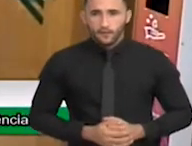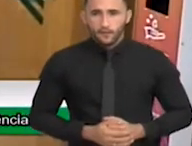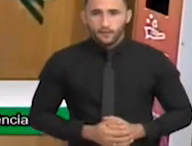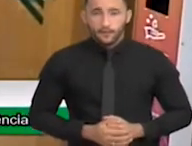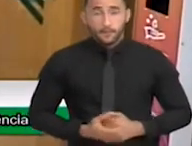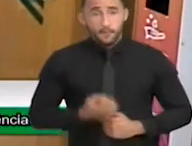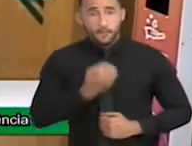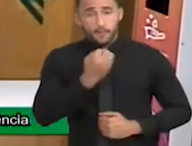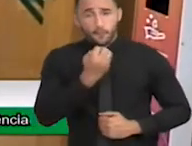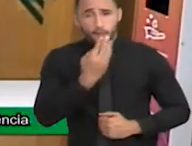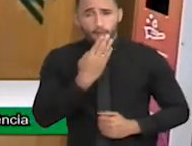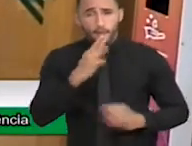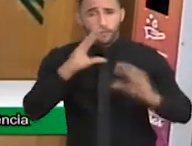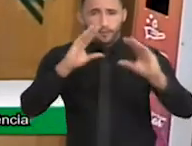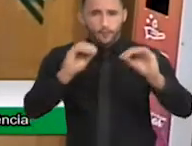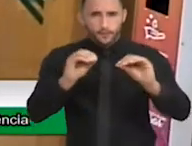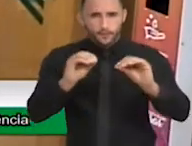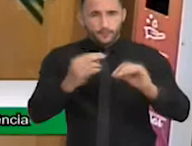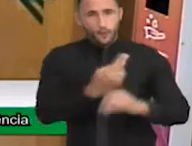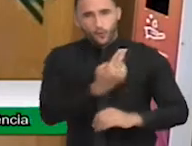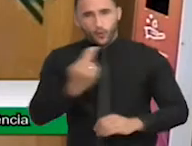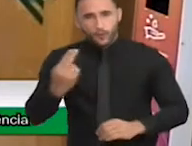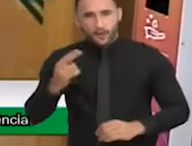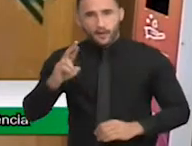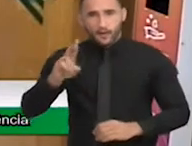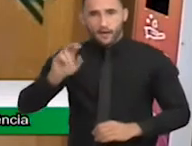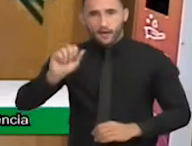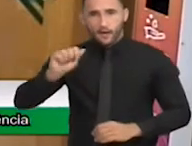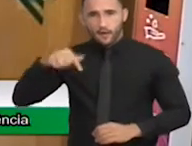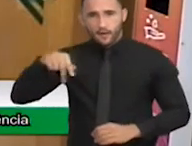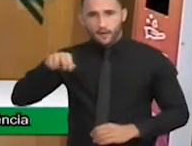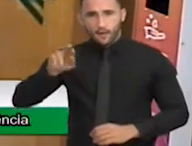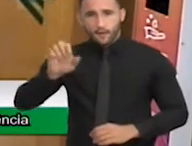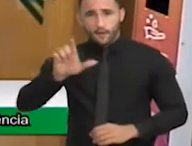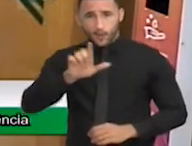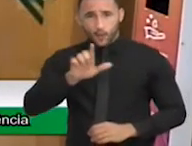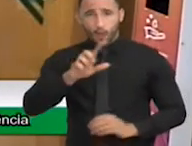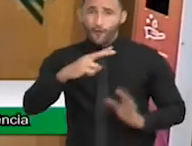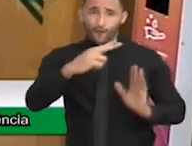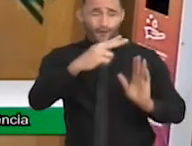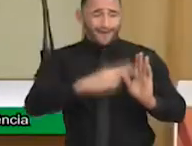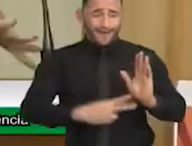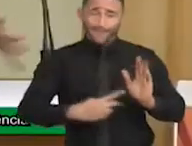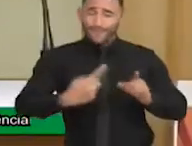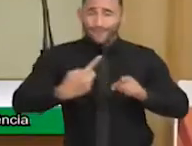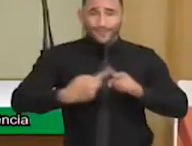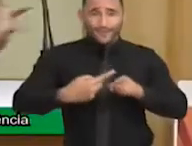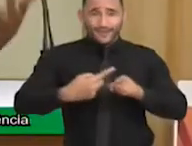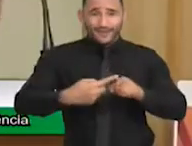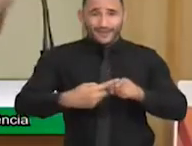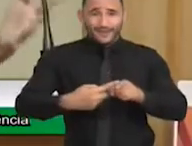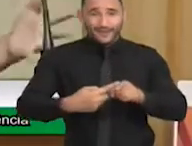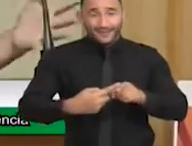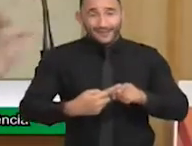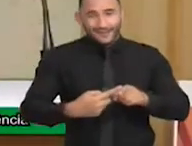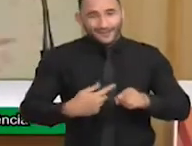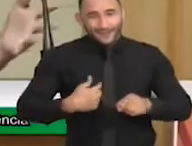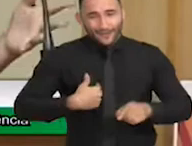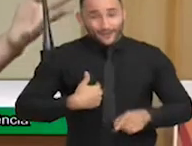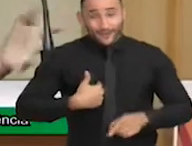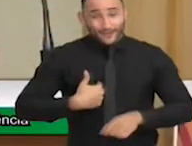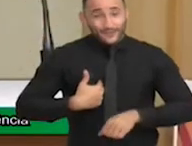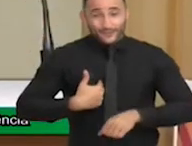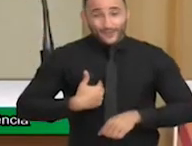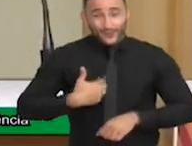Boa noite a todos. Meu nome é Raquel. Sou mãe. Eu vou ler porque eu não tenho muita habilidade em